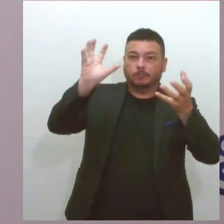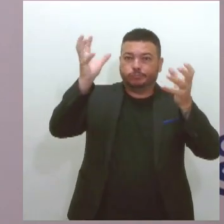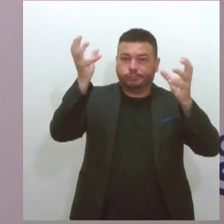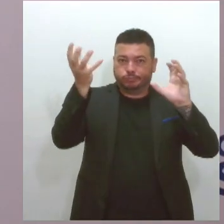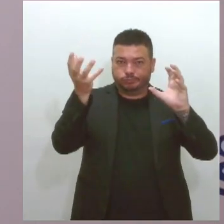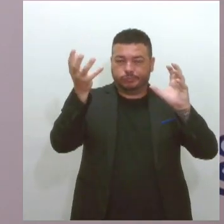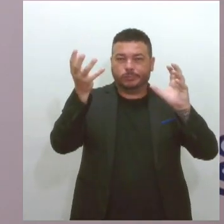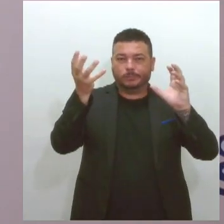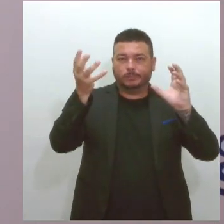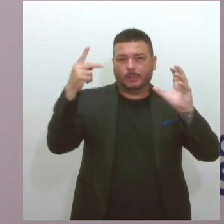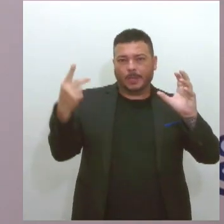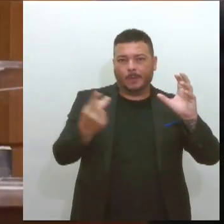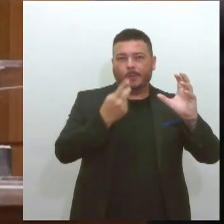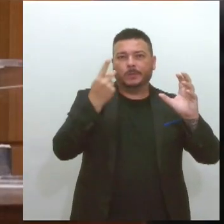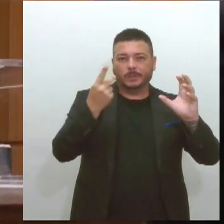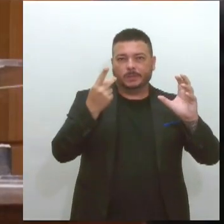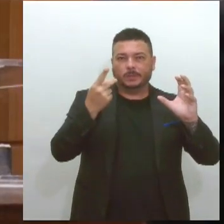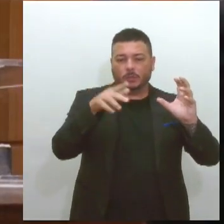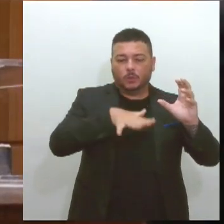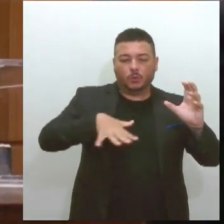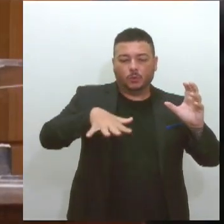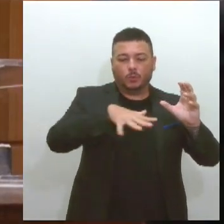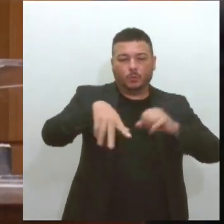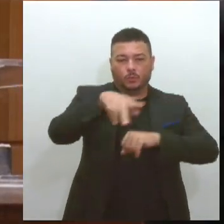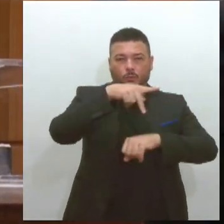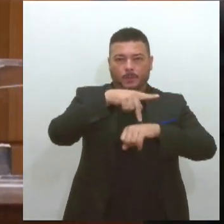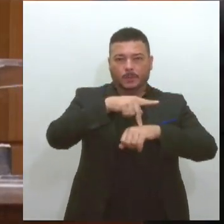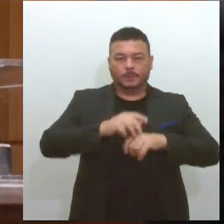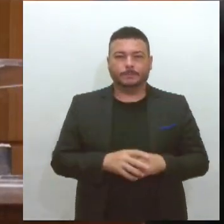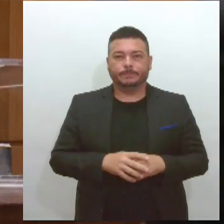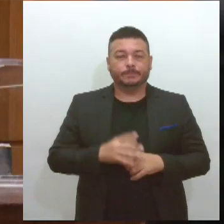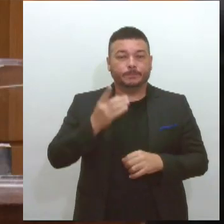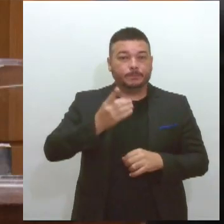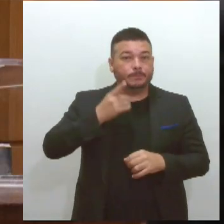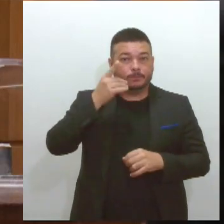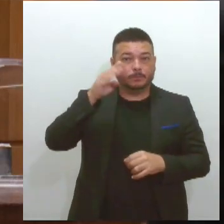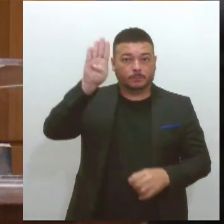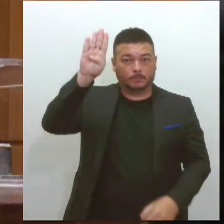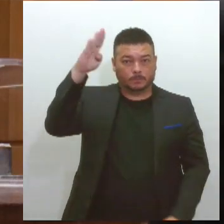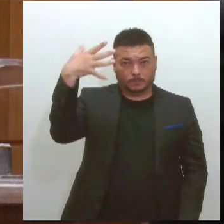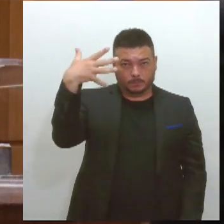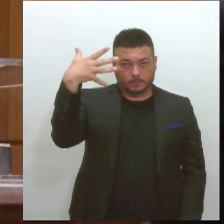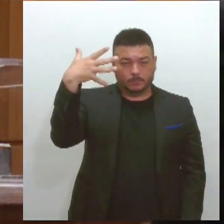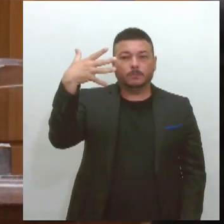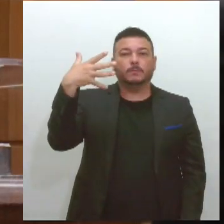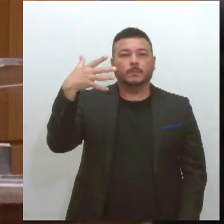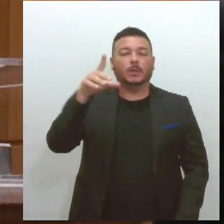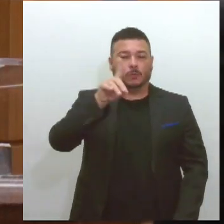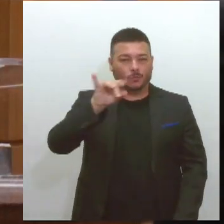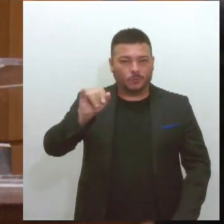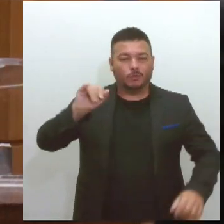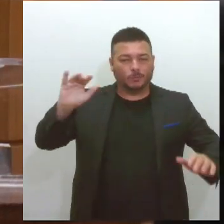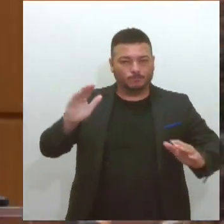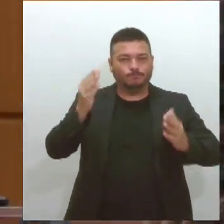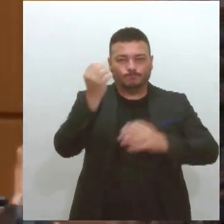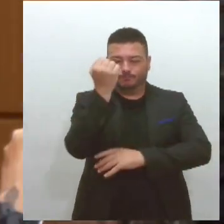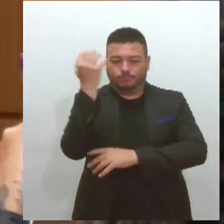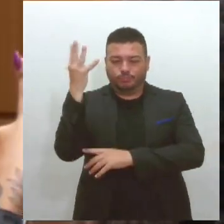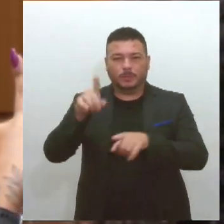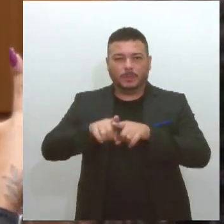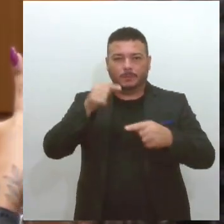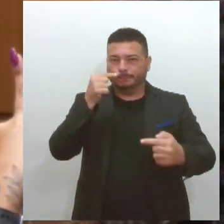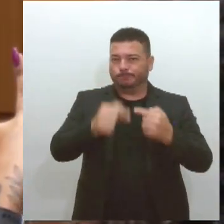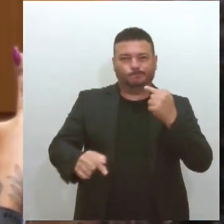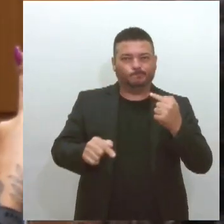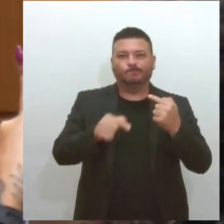em todo o território nacional. A deputada Linda Brasil também falou do Dia Mundial do Meio Ambiente e criticou projetos de Aracaju que,